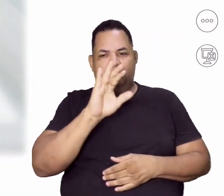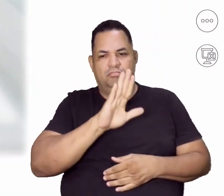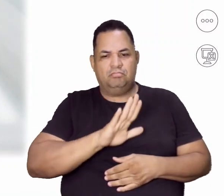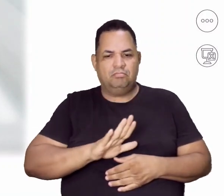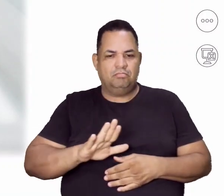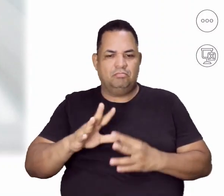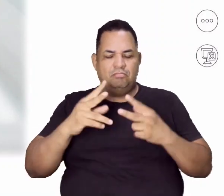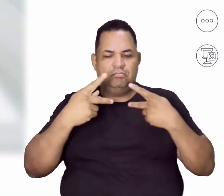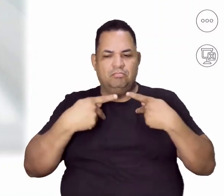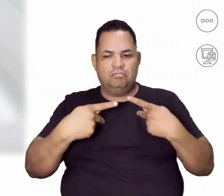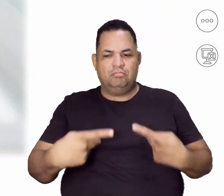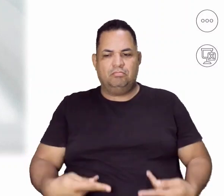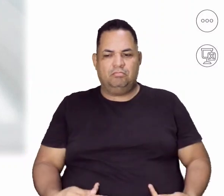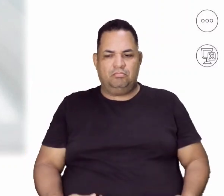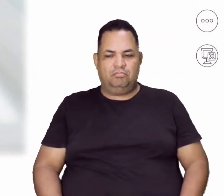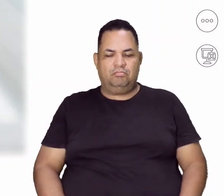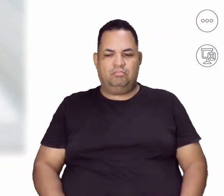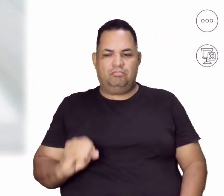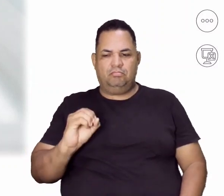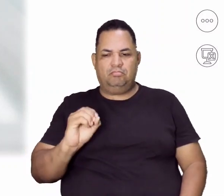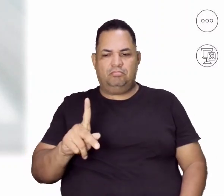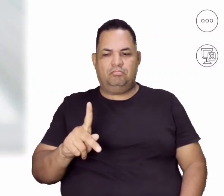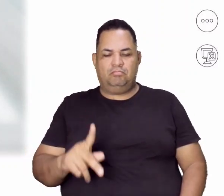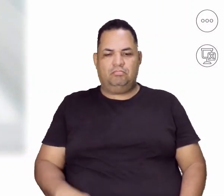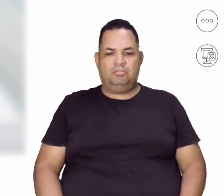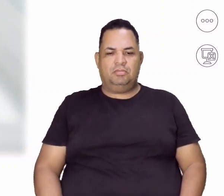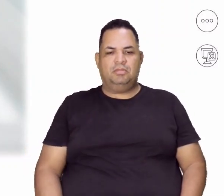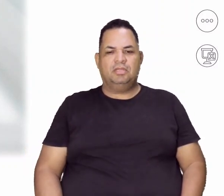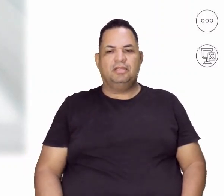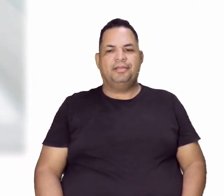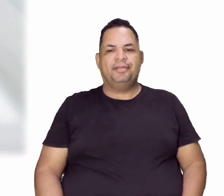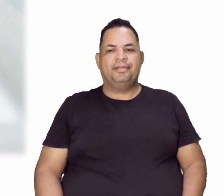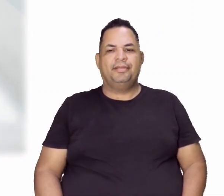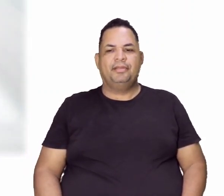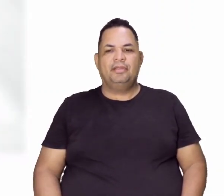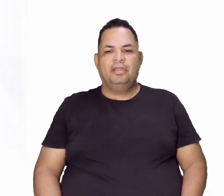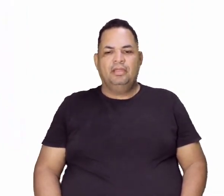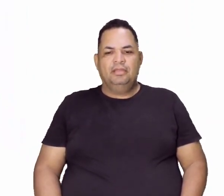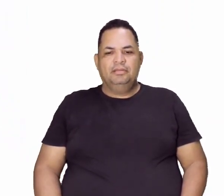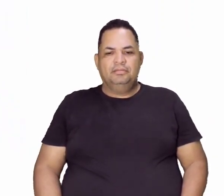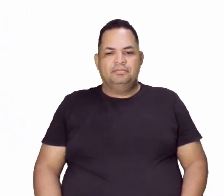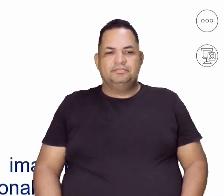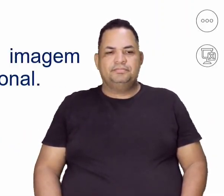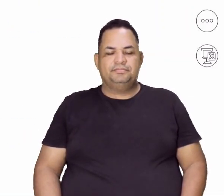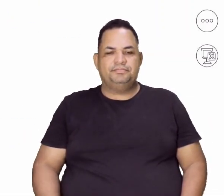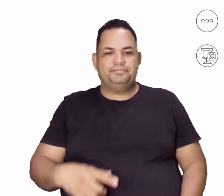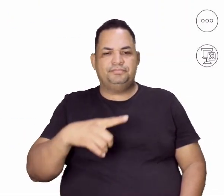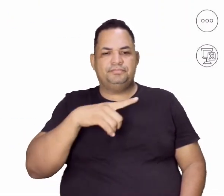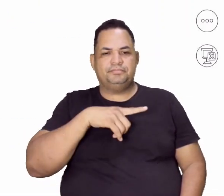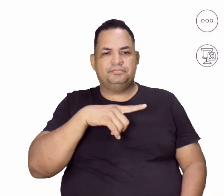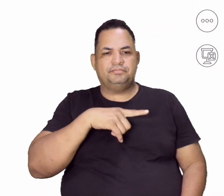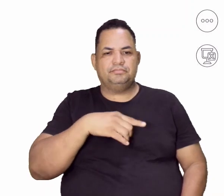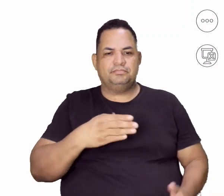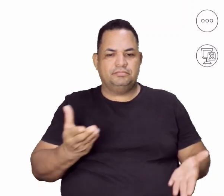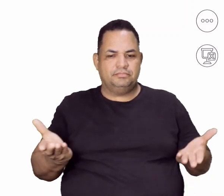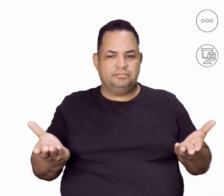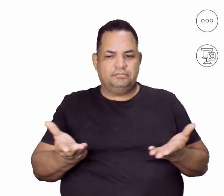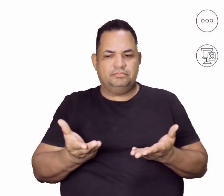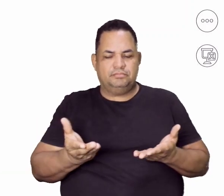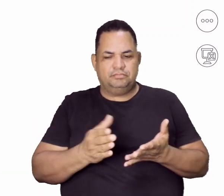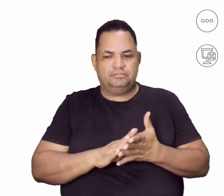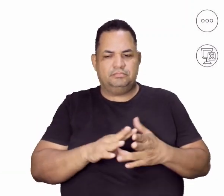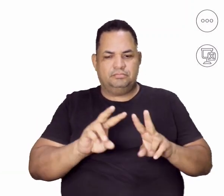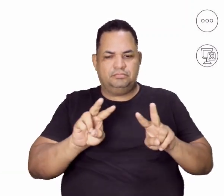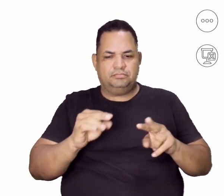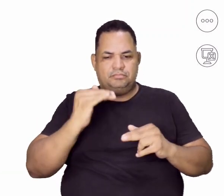corporal, ok? E aí, eu trago para você nessa agenda de hoje, algumas subtemáticas